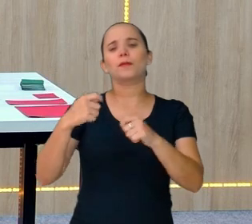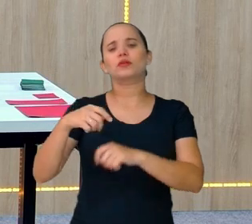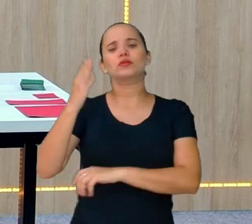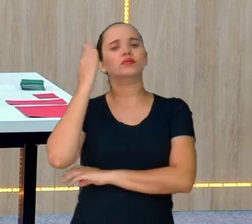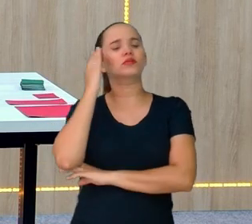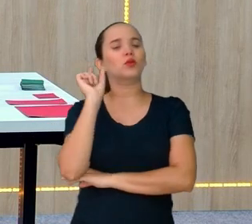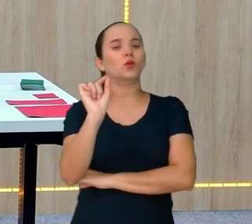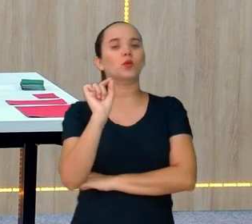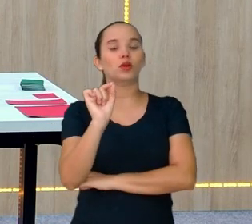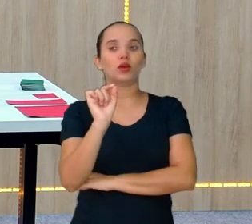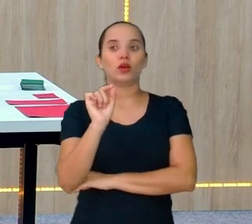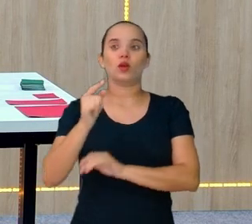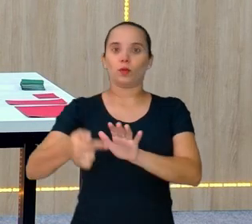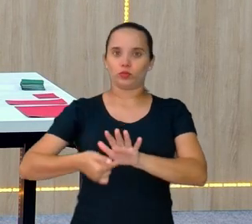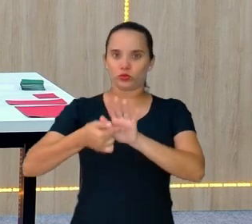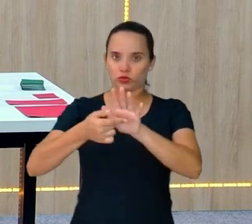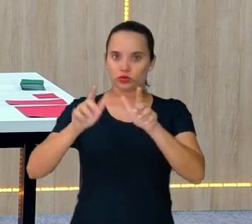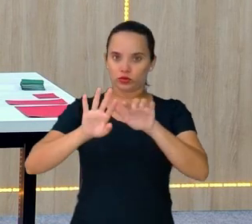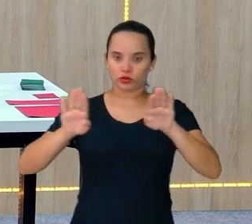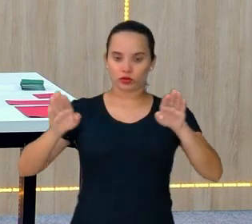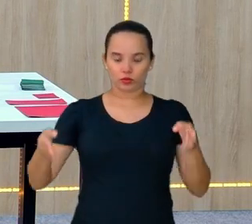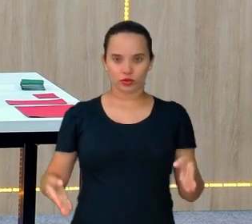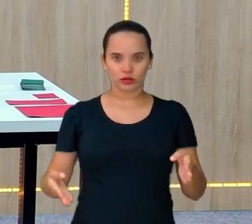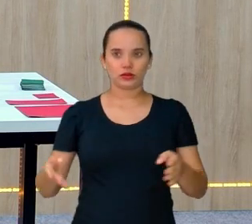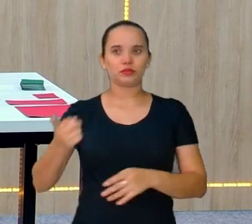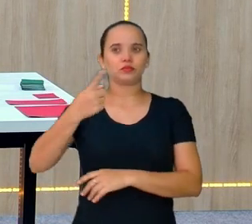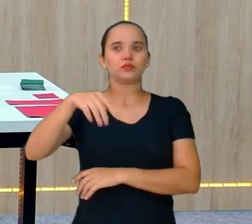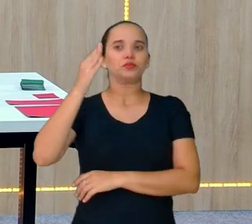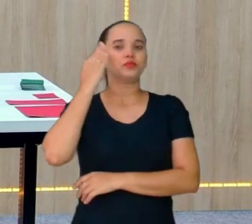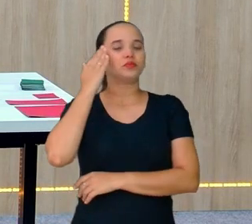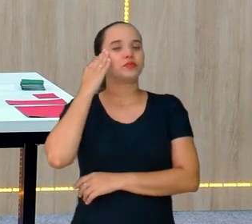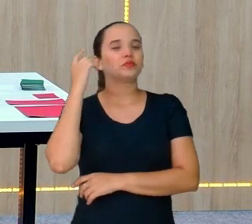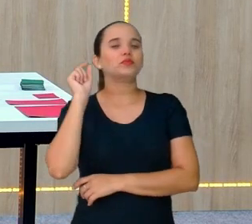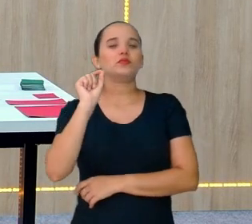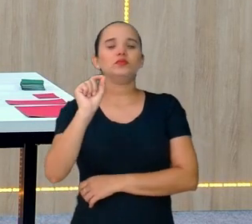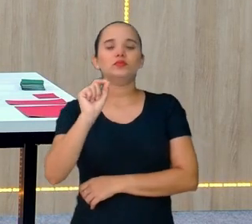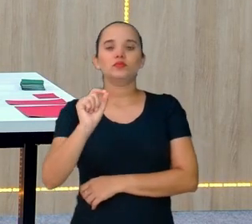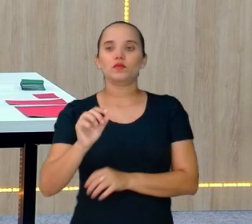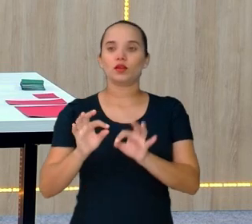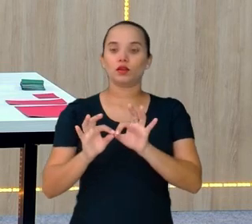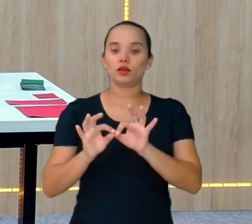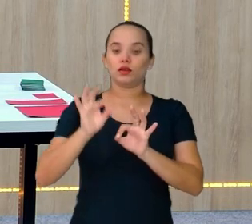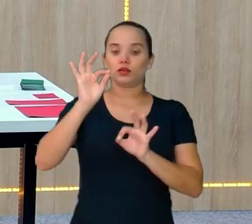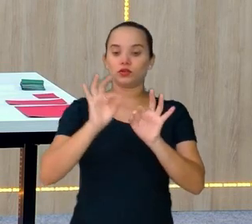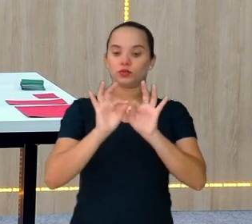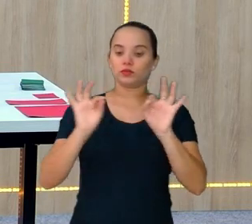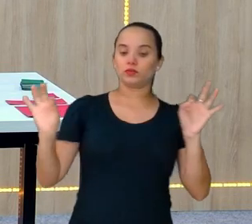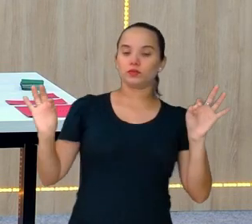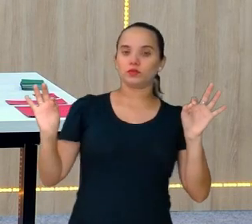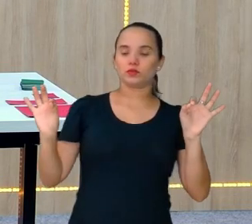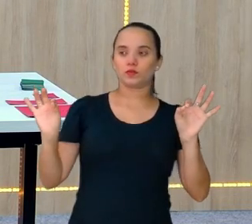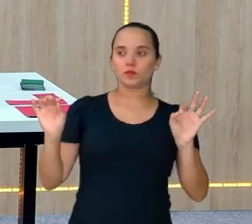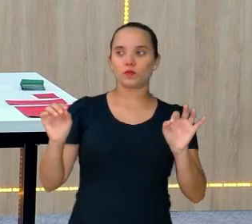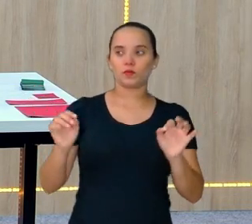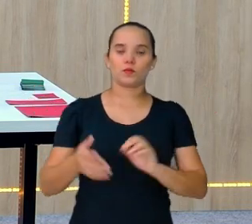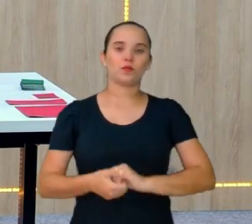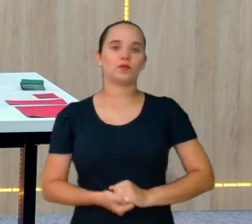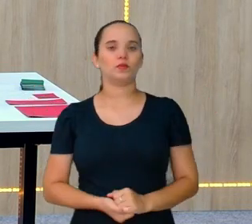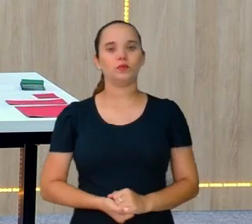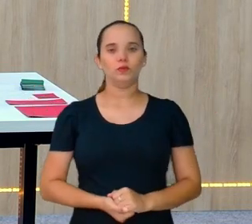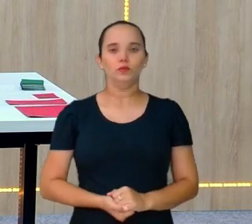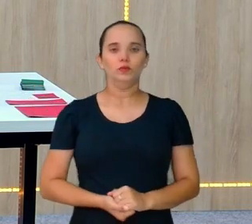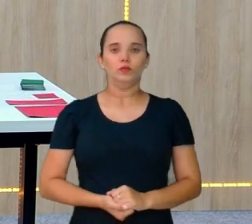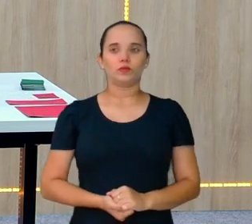mesa. Vocês precisam saber a questão das dimensões. Ah, traz para cá, por favor.